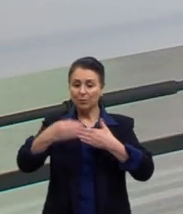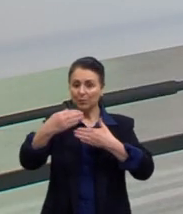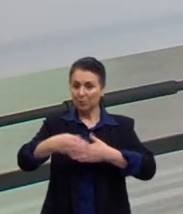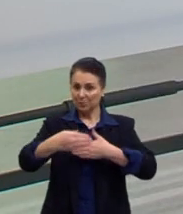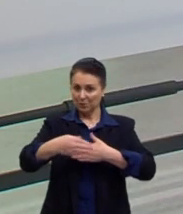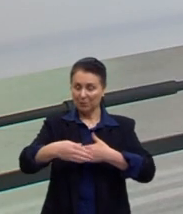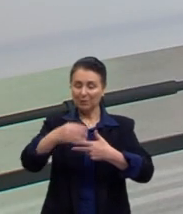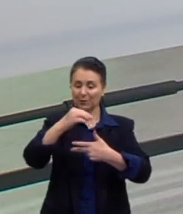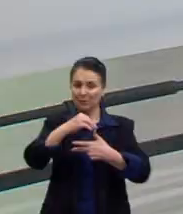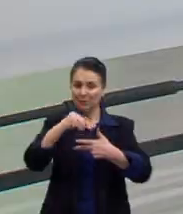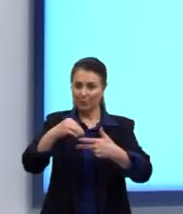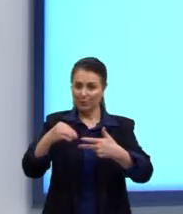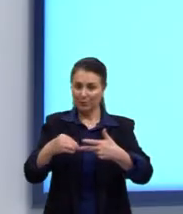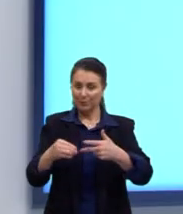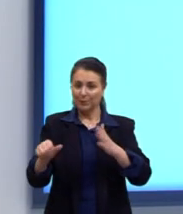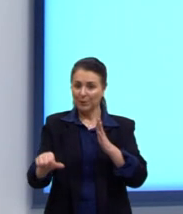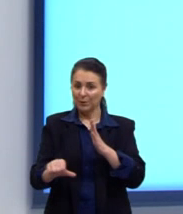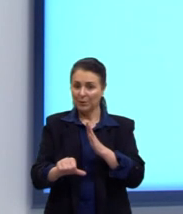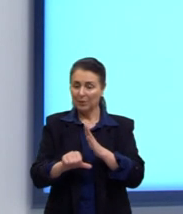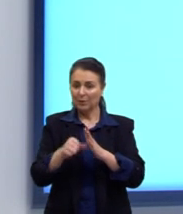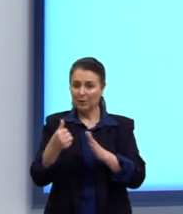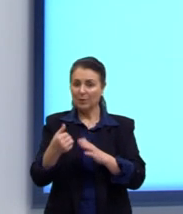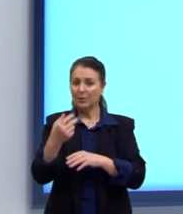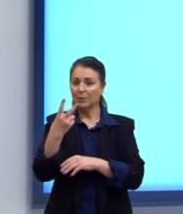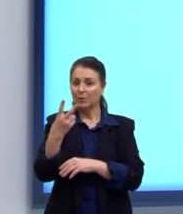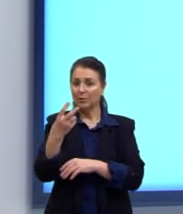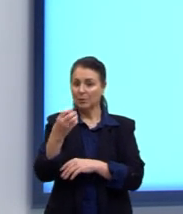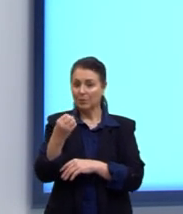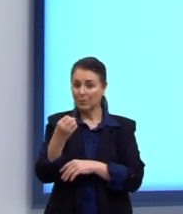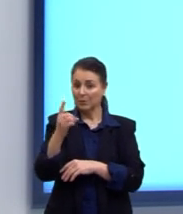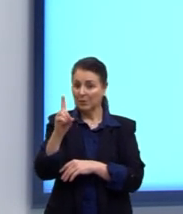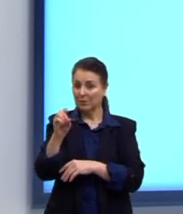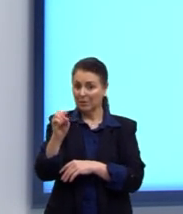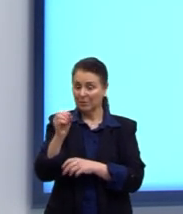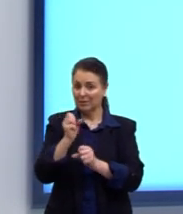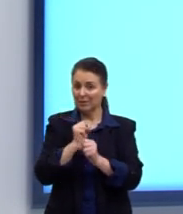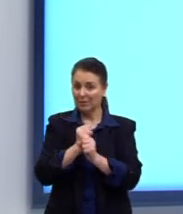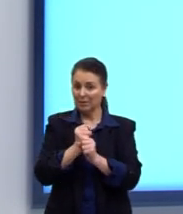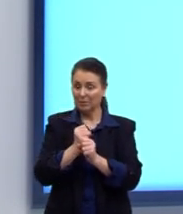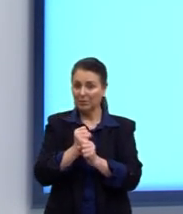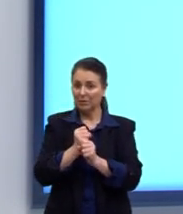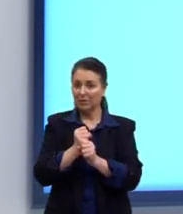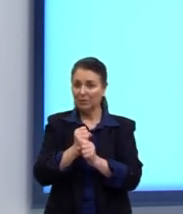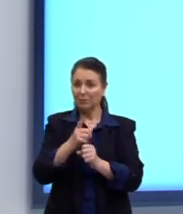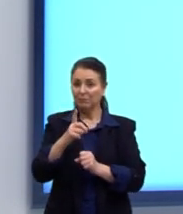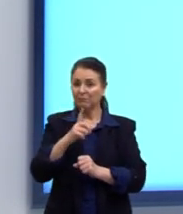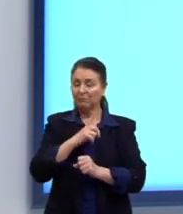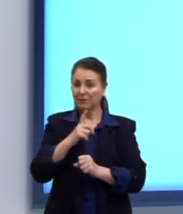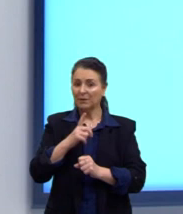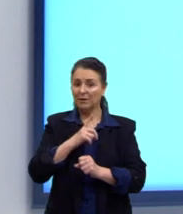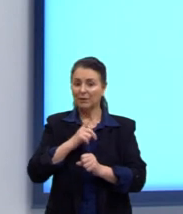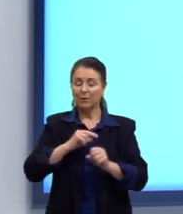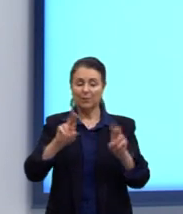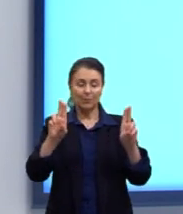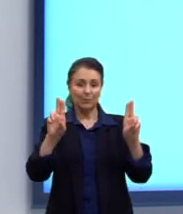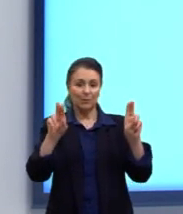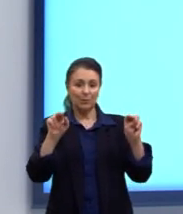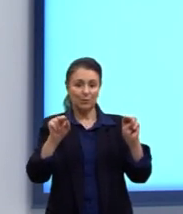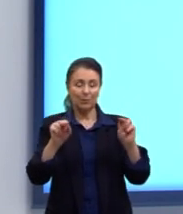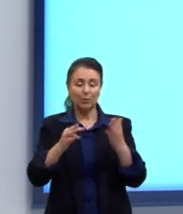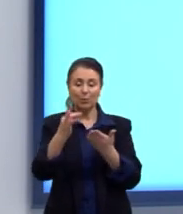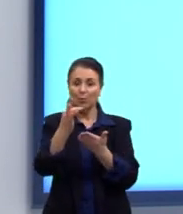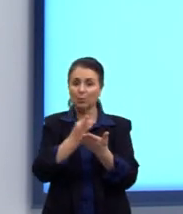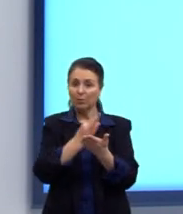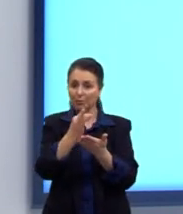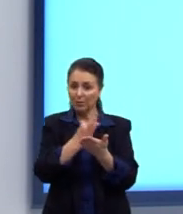Enem. A primeira delas é do nosso Enem 2010. E tem como título ali de um texto